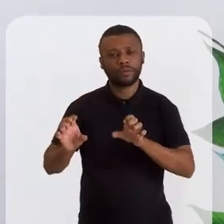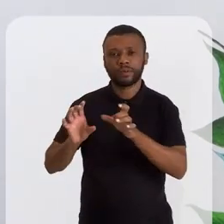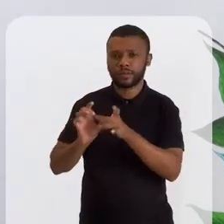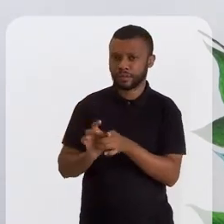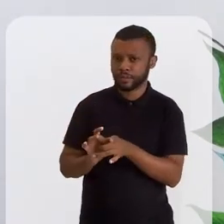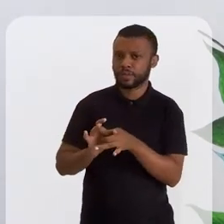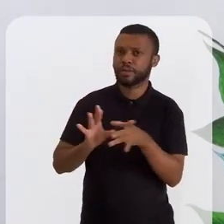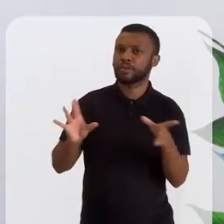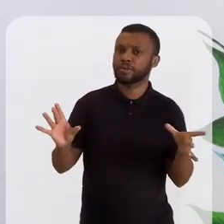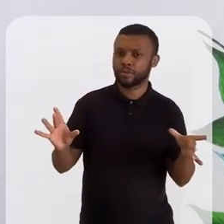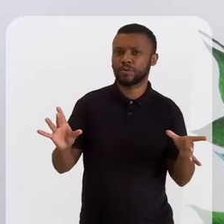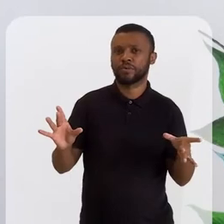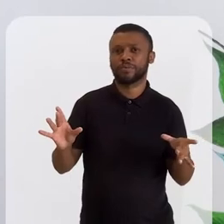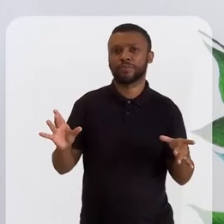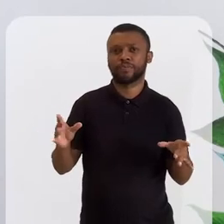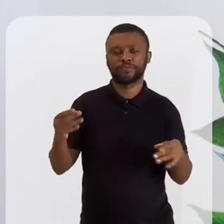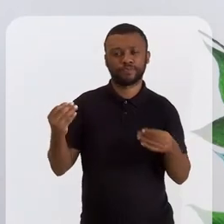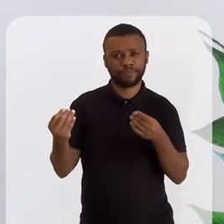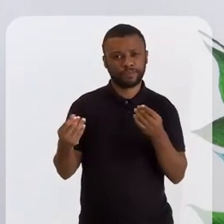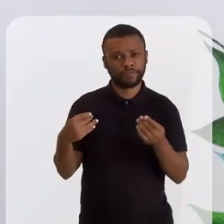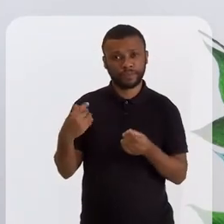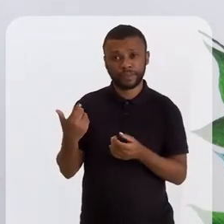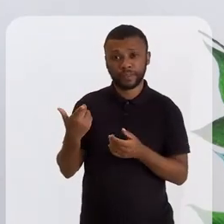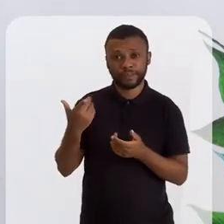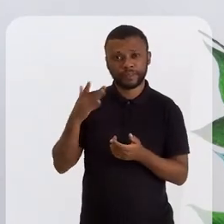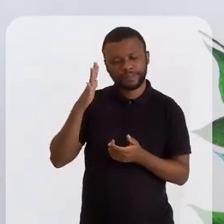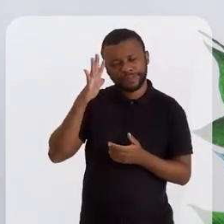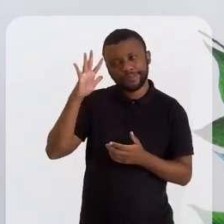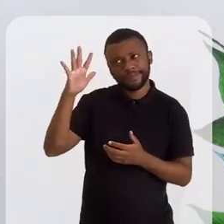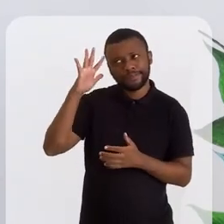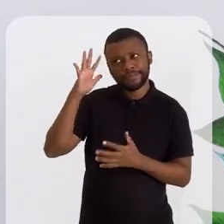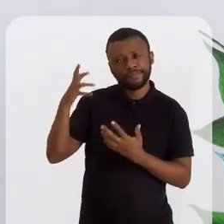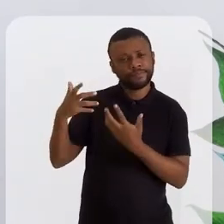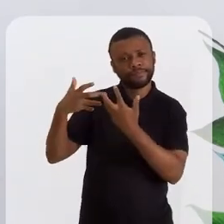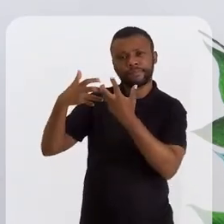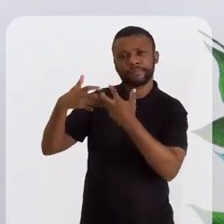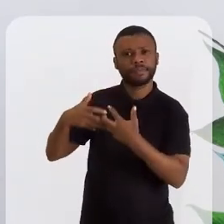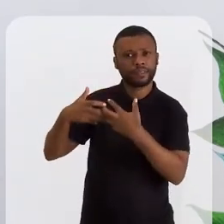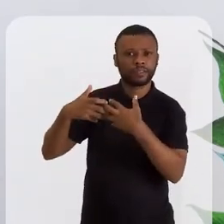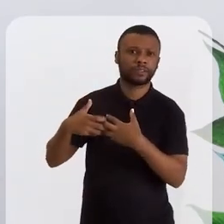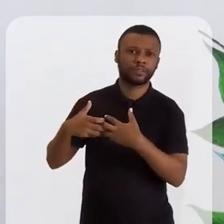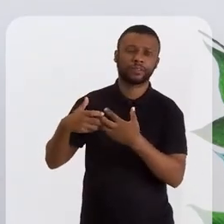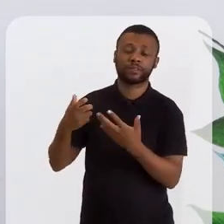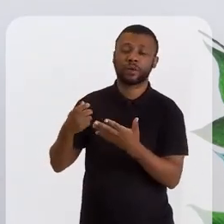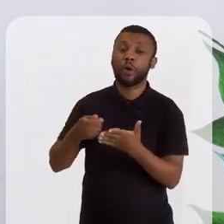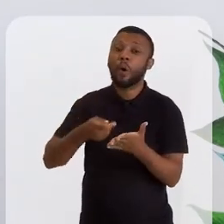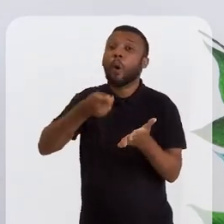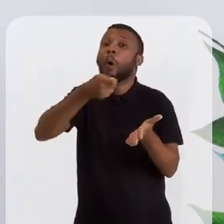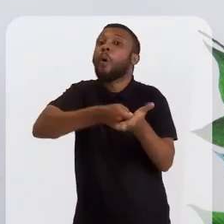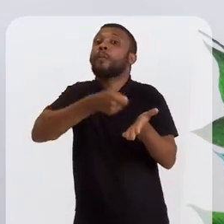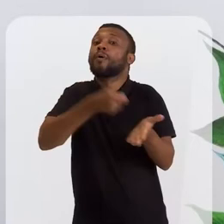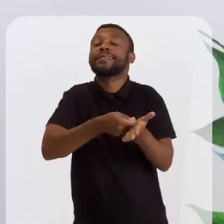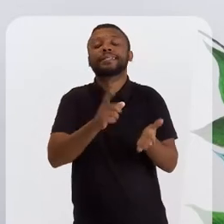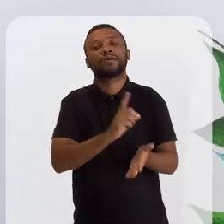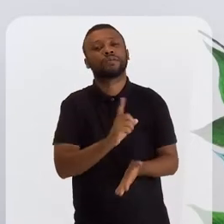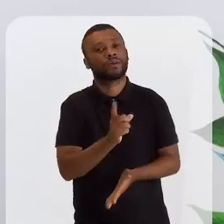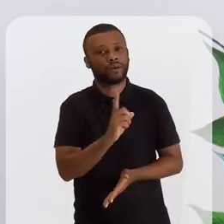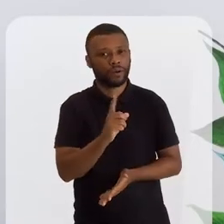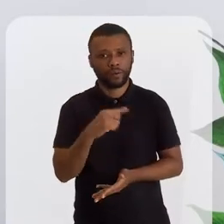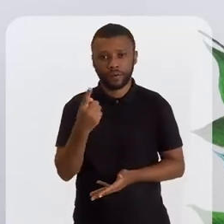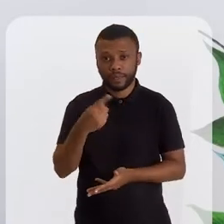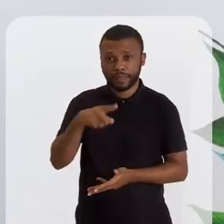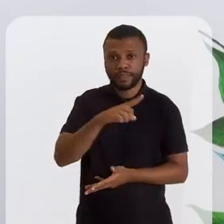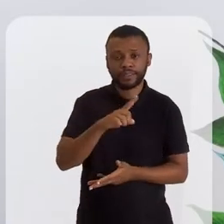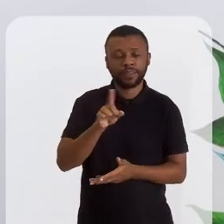é sua, se está bom ou não. O livre-arbítrio. Então, convido vocês a